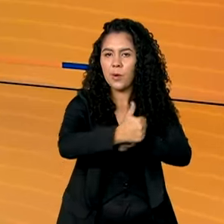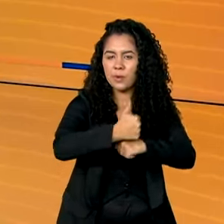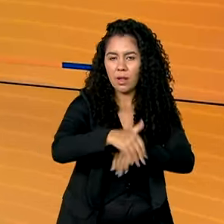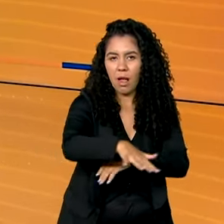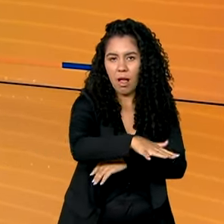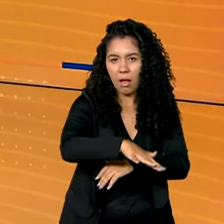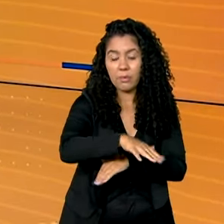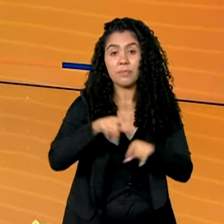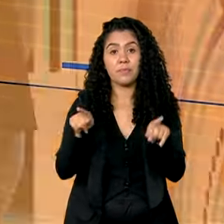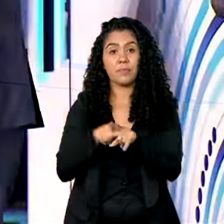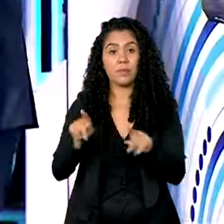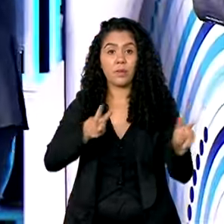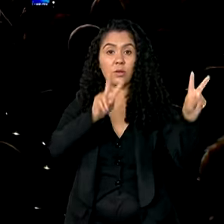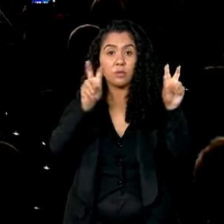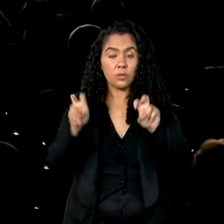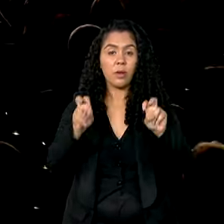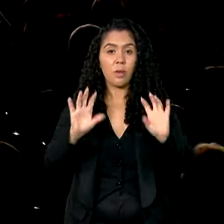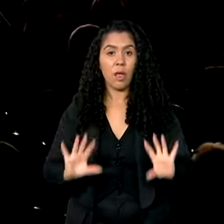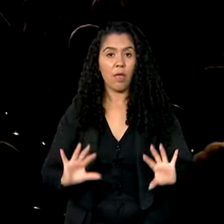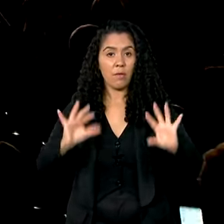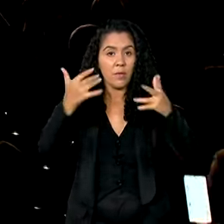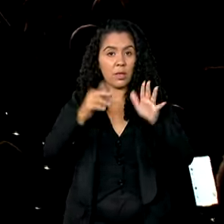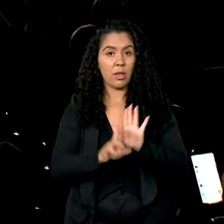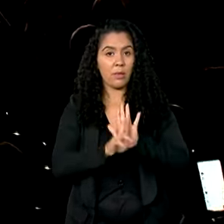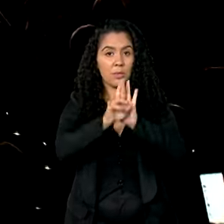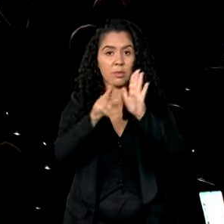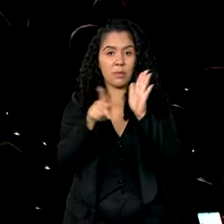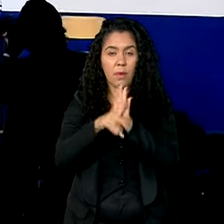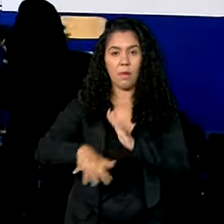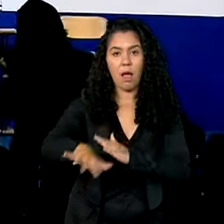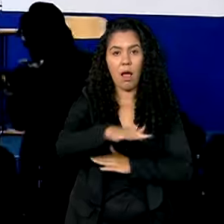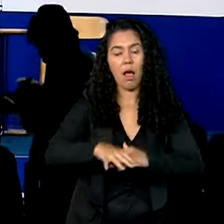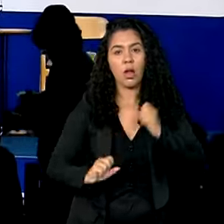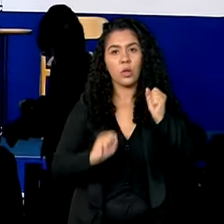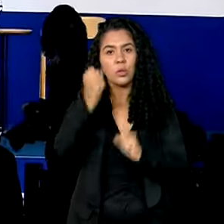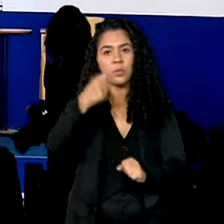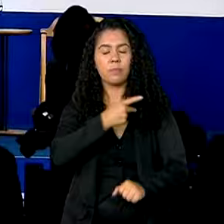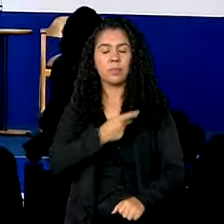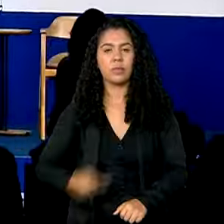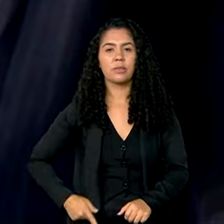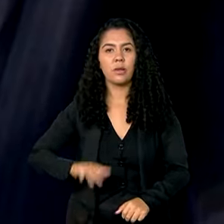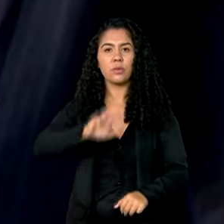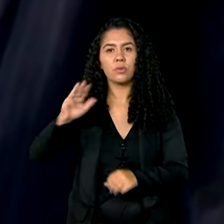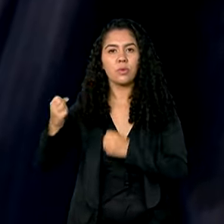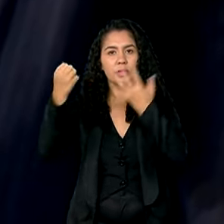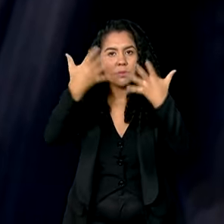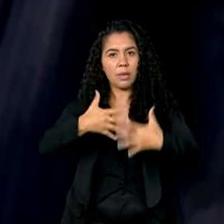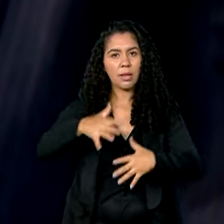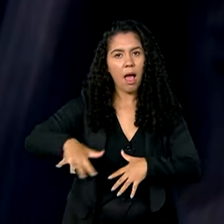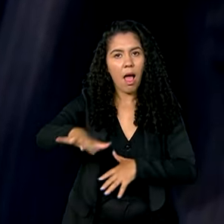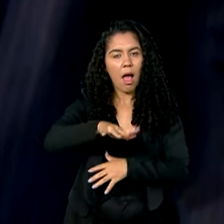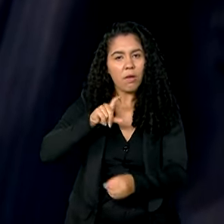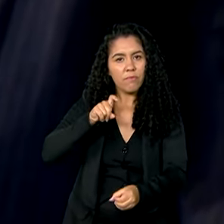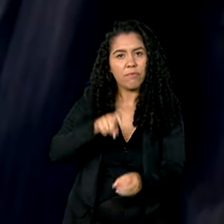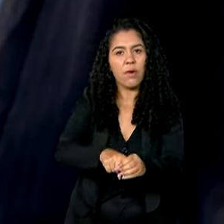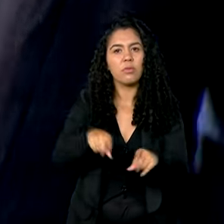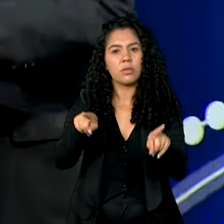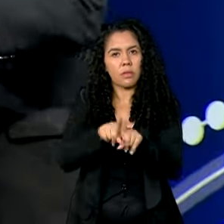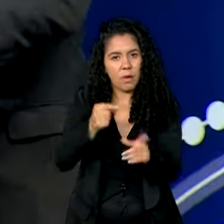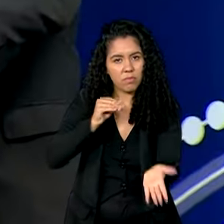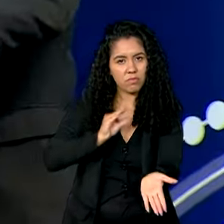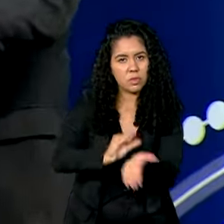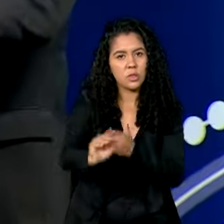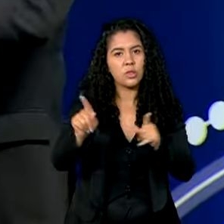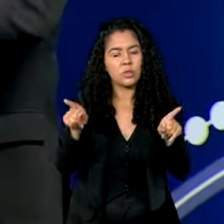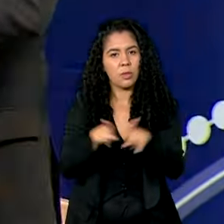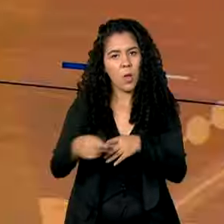Durante um evento com representantes da indústria, Lula destaca a retomada do setor e defende investimentos em inovação